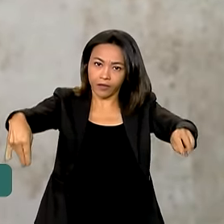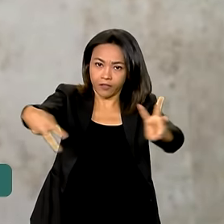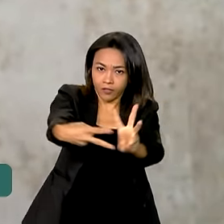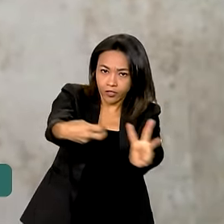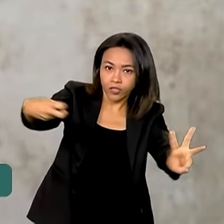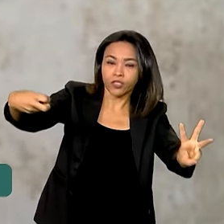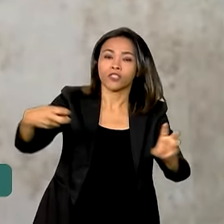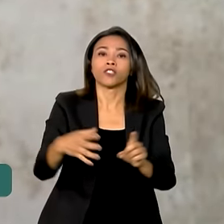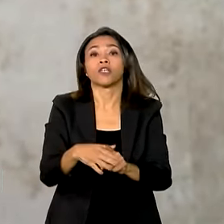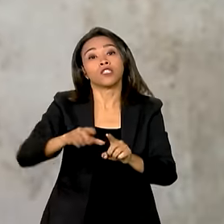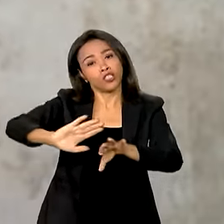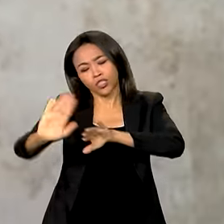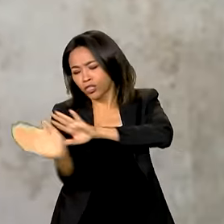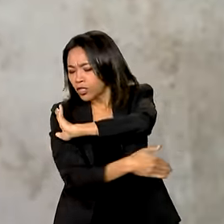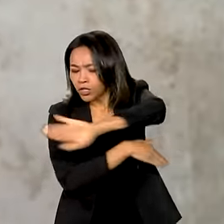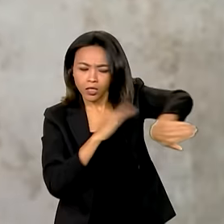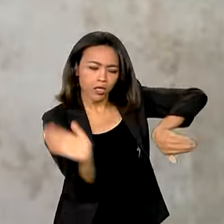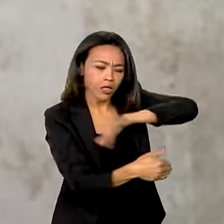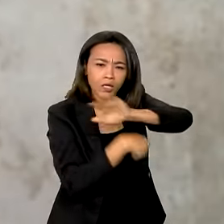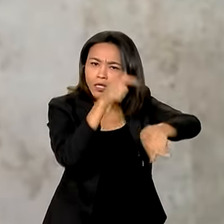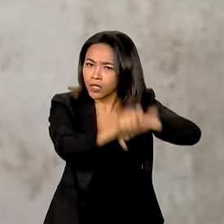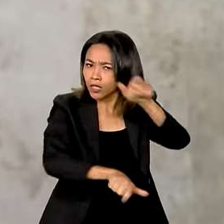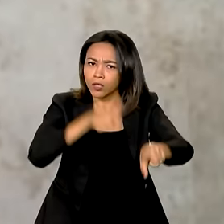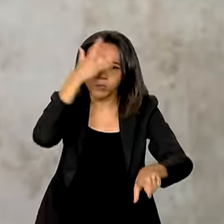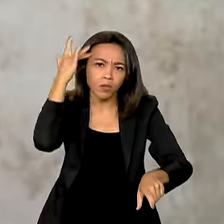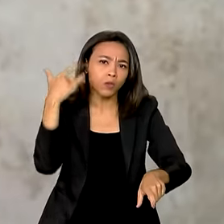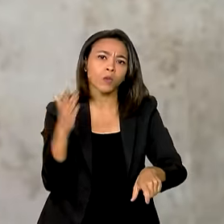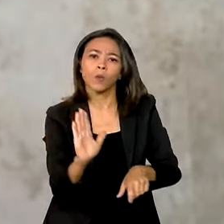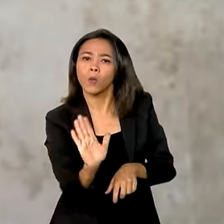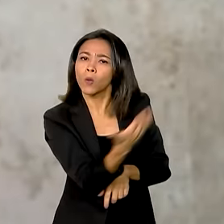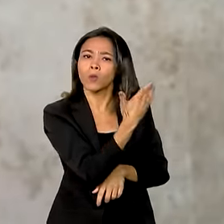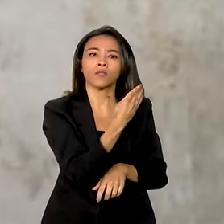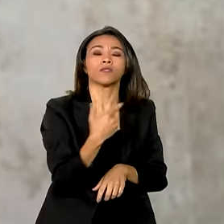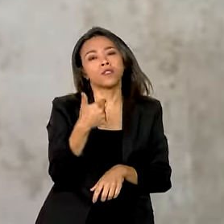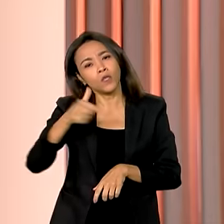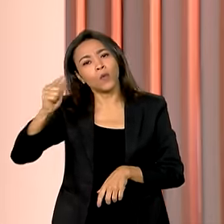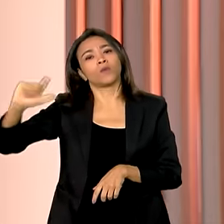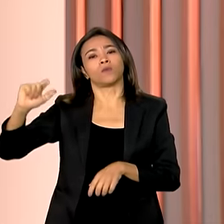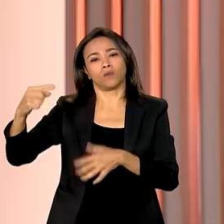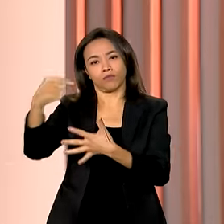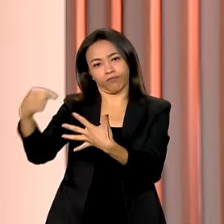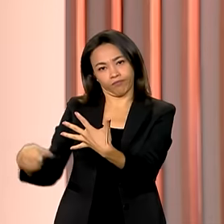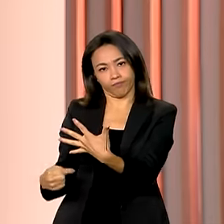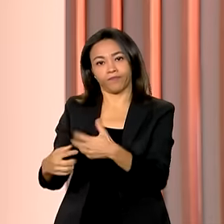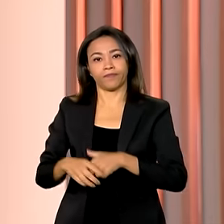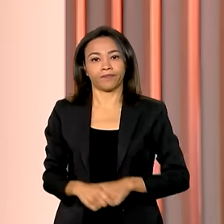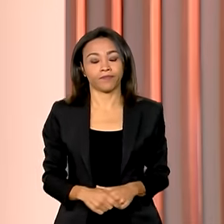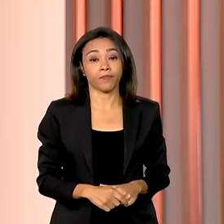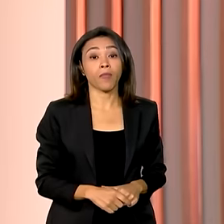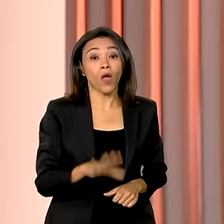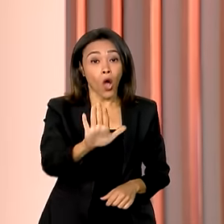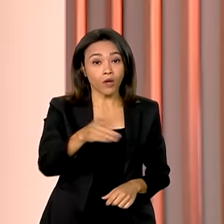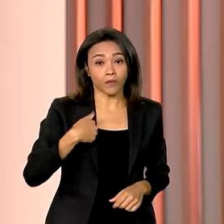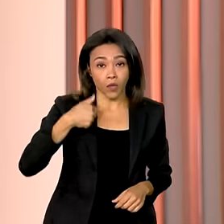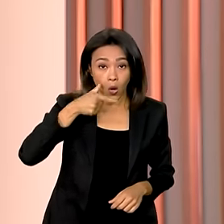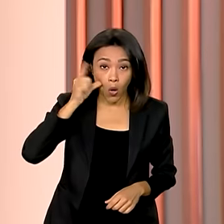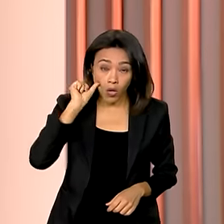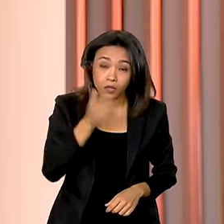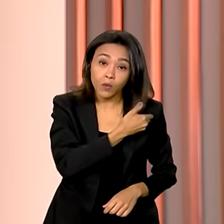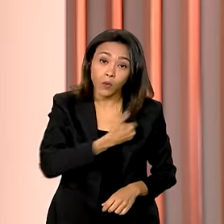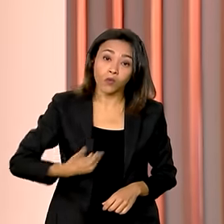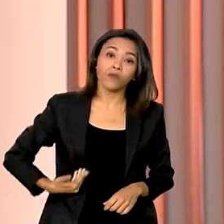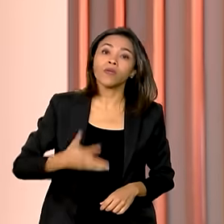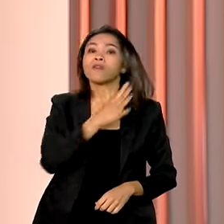em desintrusões ou nas mais variadas frentes que eu falei aqui. E olha, ontem o governo federal